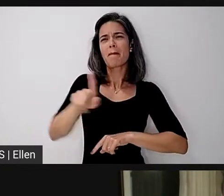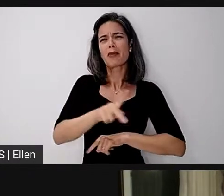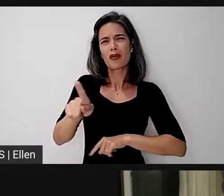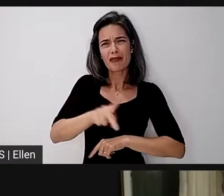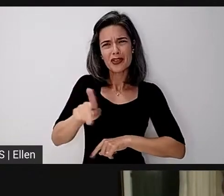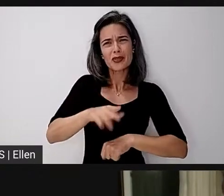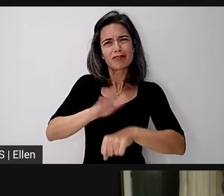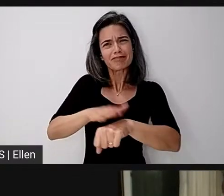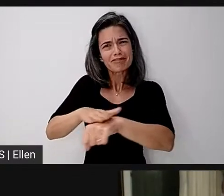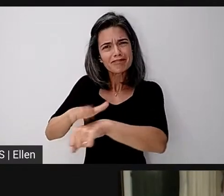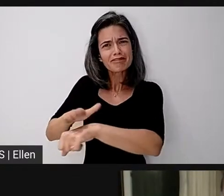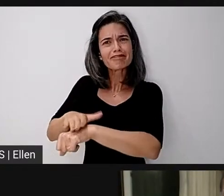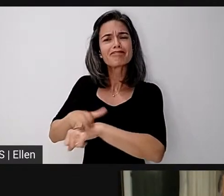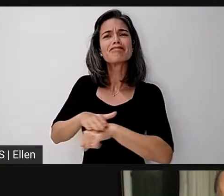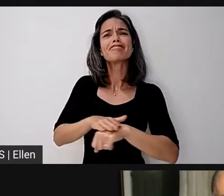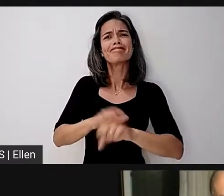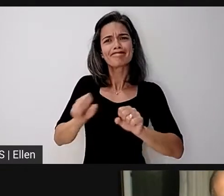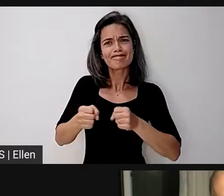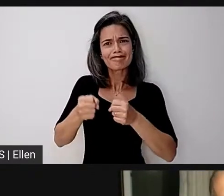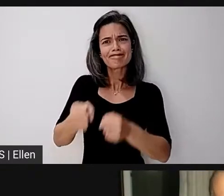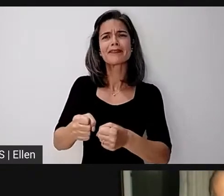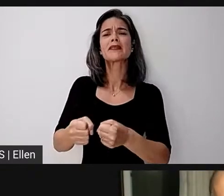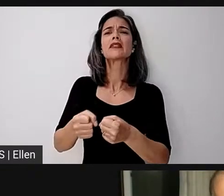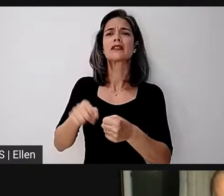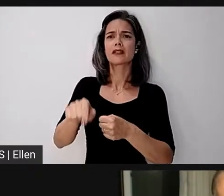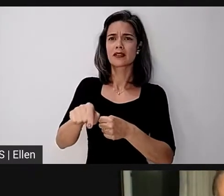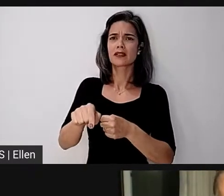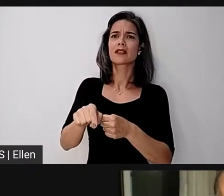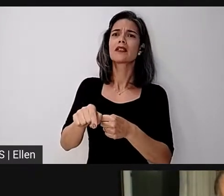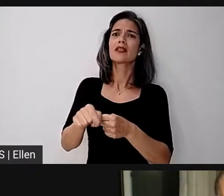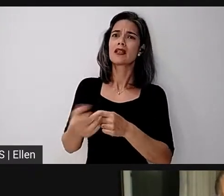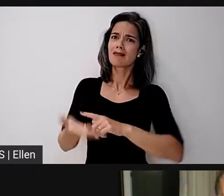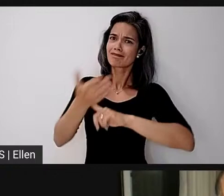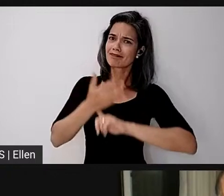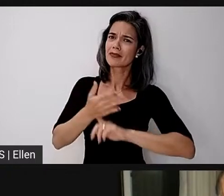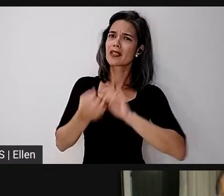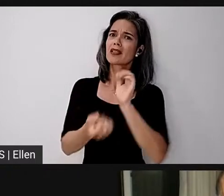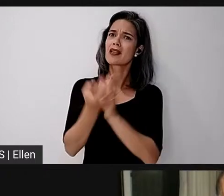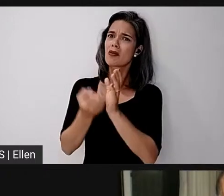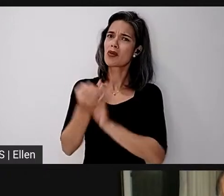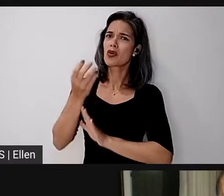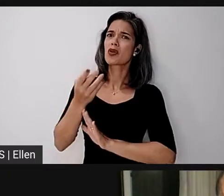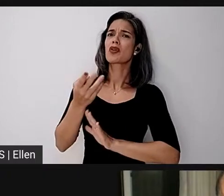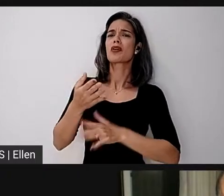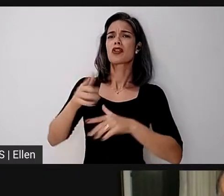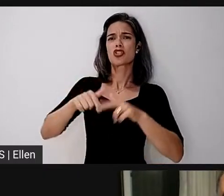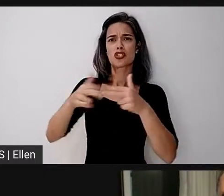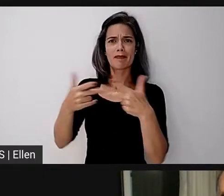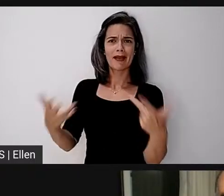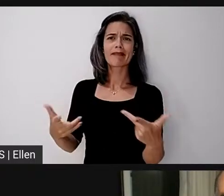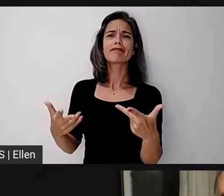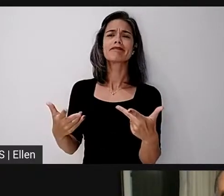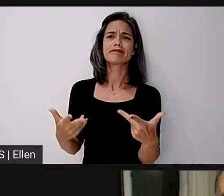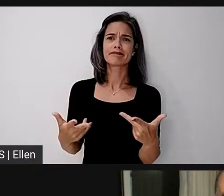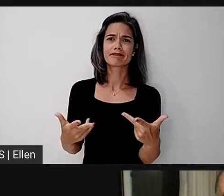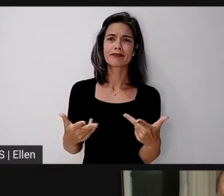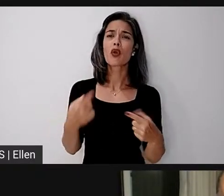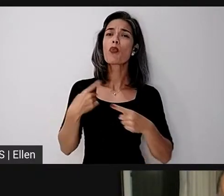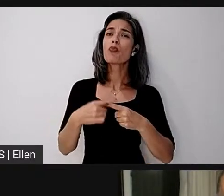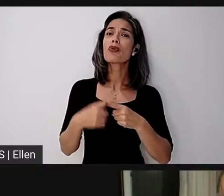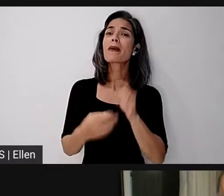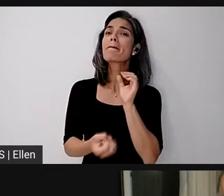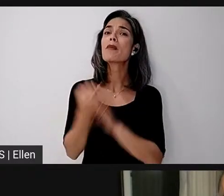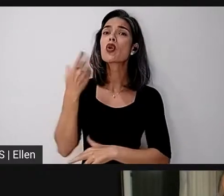professores, de os próprios docentes, integrarem a dinâmica de produção de seus materiais. Exatamente porque produzir